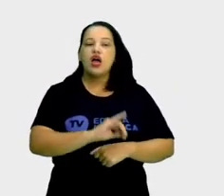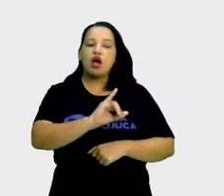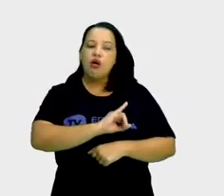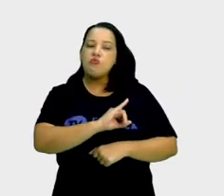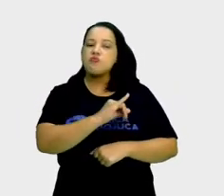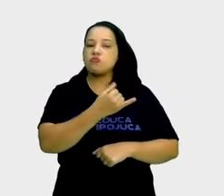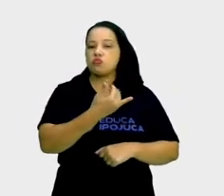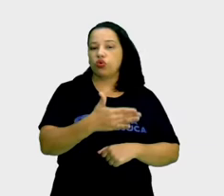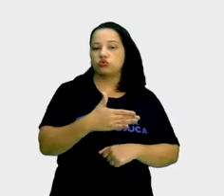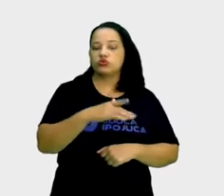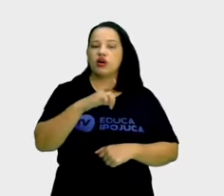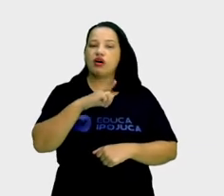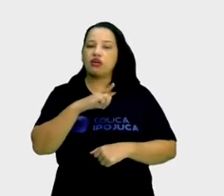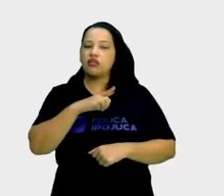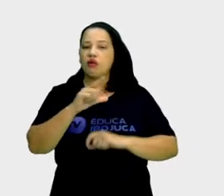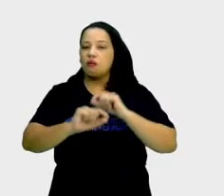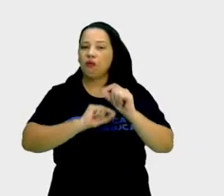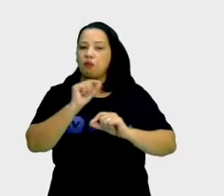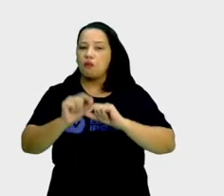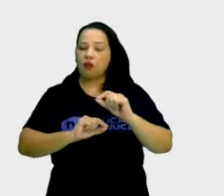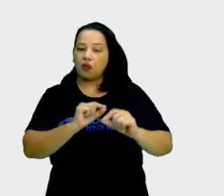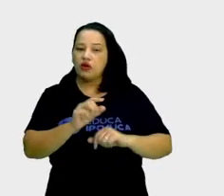matriz,